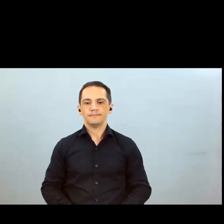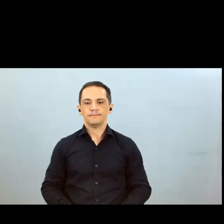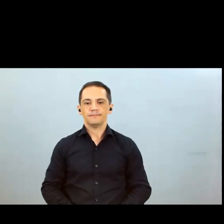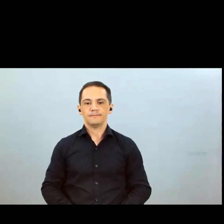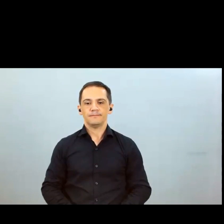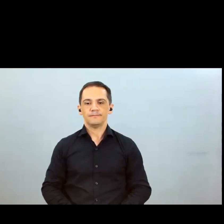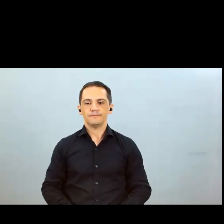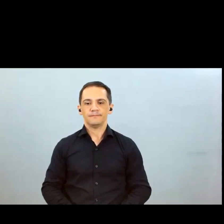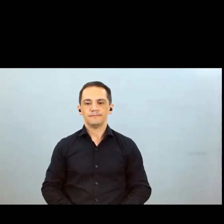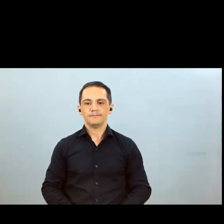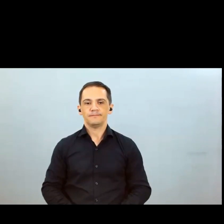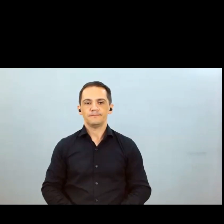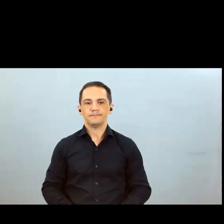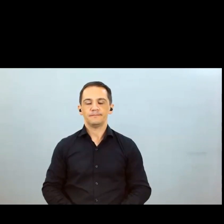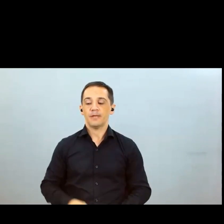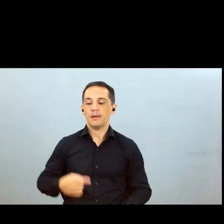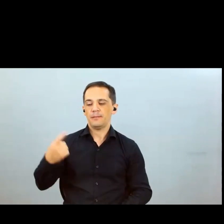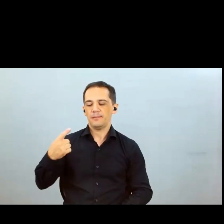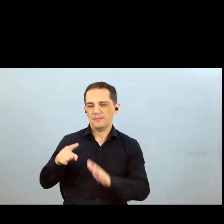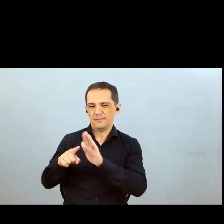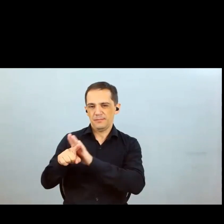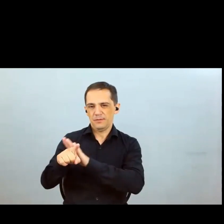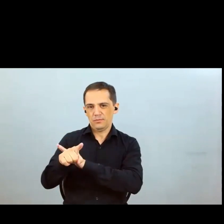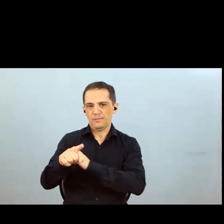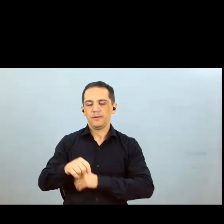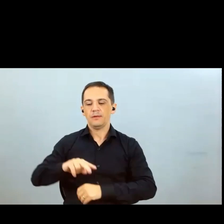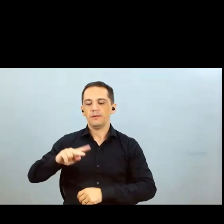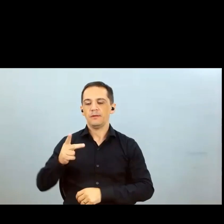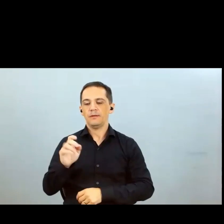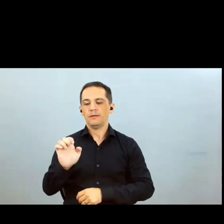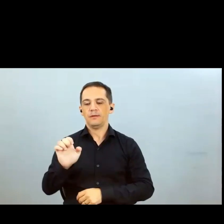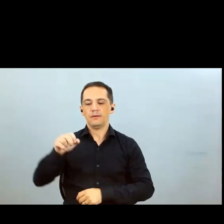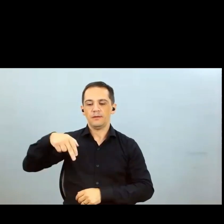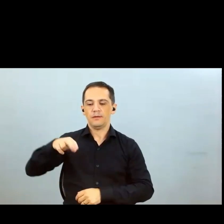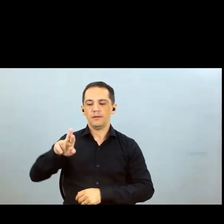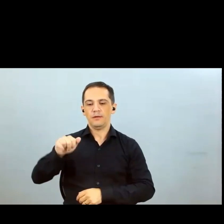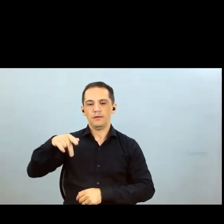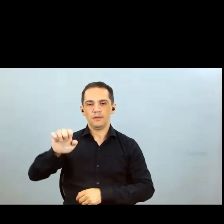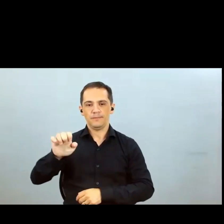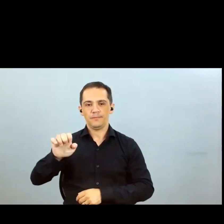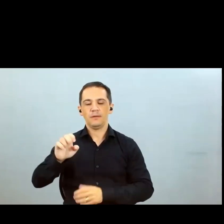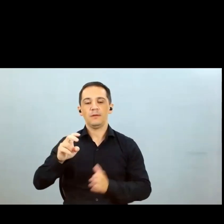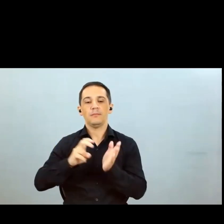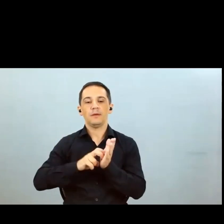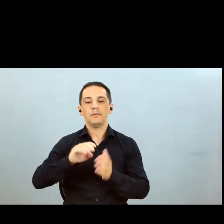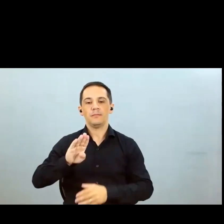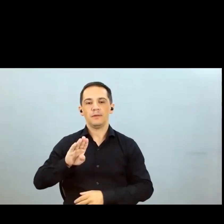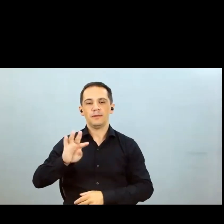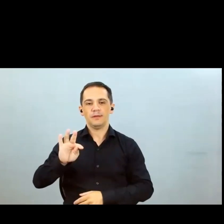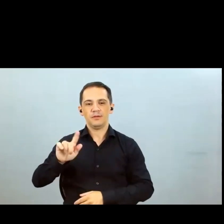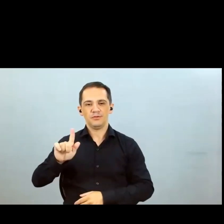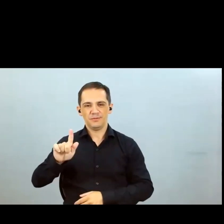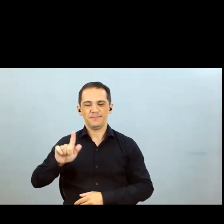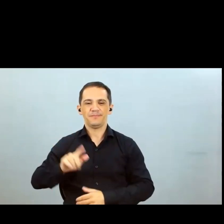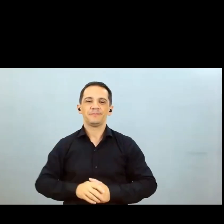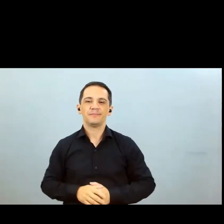temos uma primeira pergunta do Henrique Brustolin do Banco BTG Pactual. Bom dia, Henrique. Por